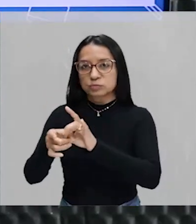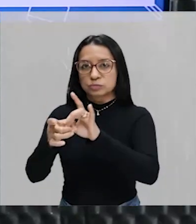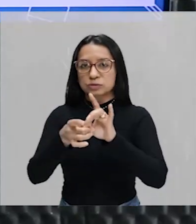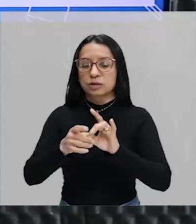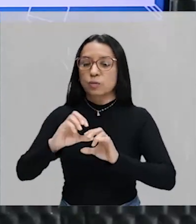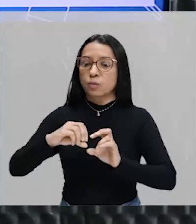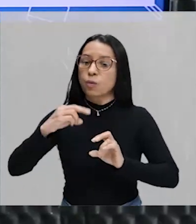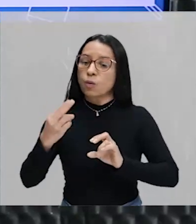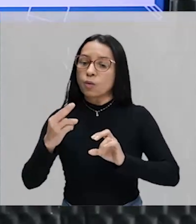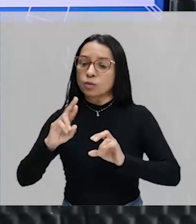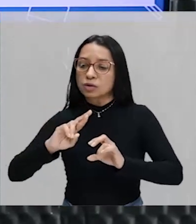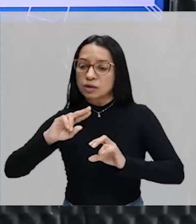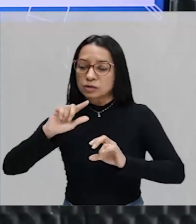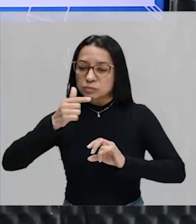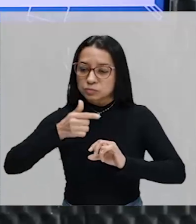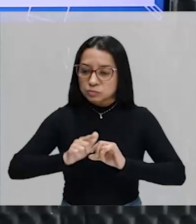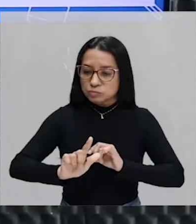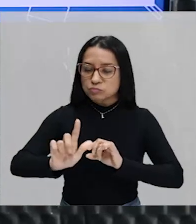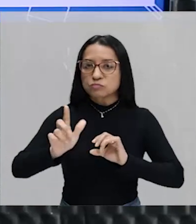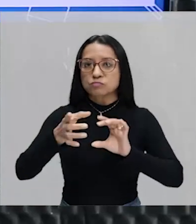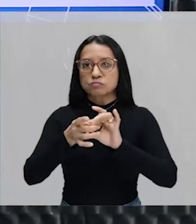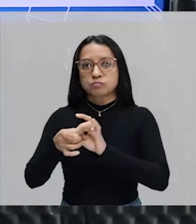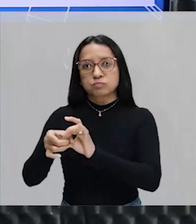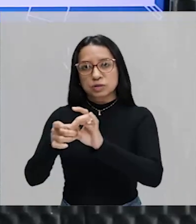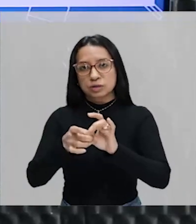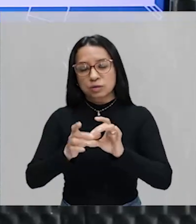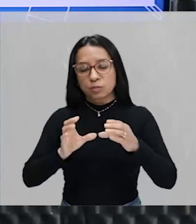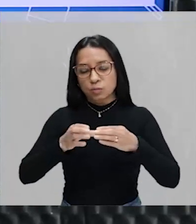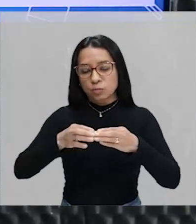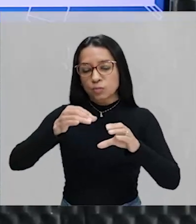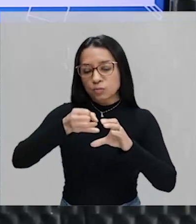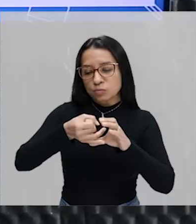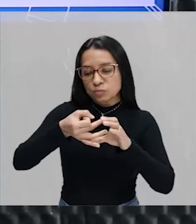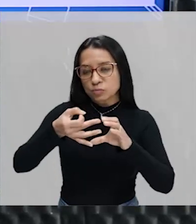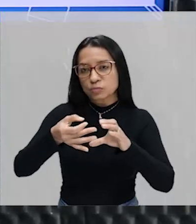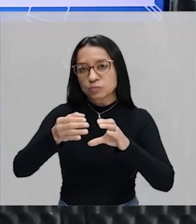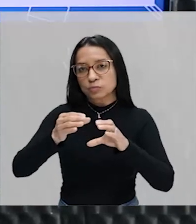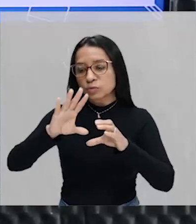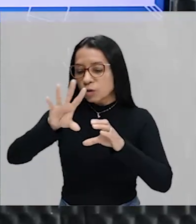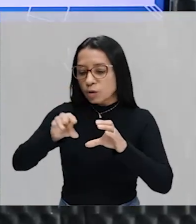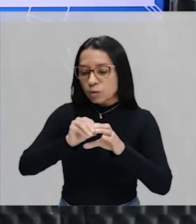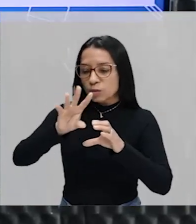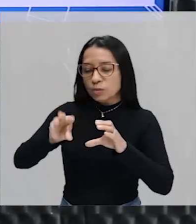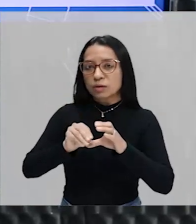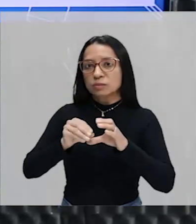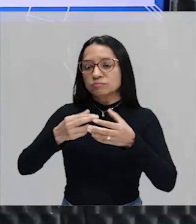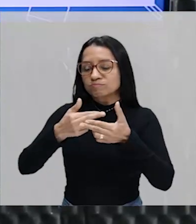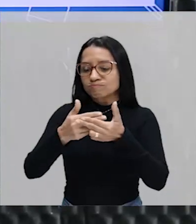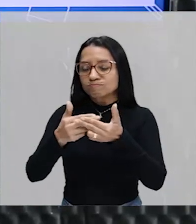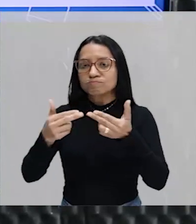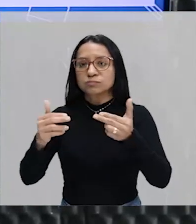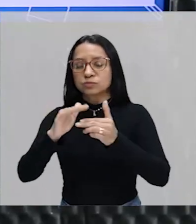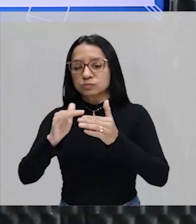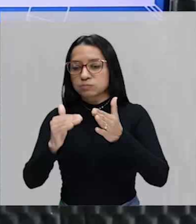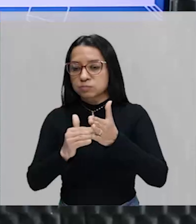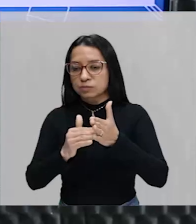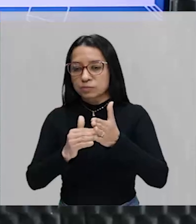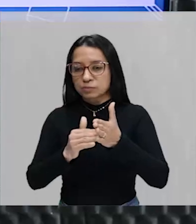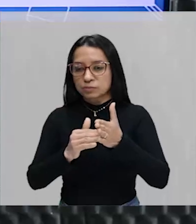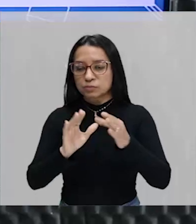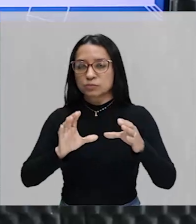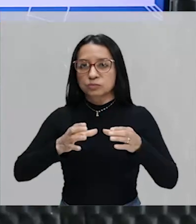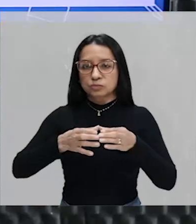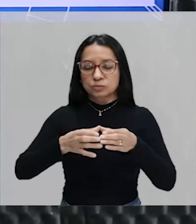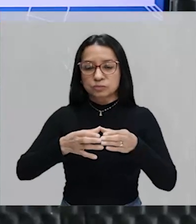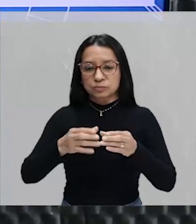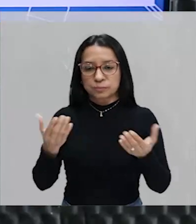de reunião é aquele conjunto onde nós colocamos todos os elementos dos conjuntos envolvidos. No caso